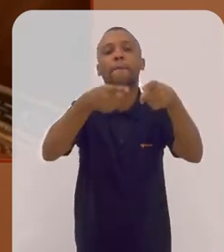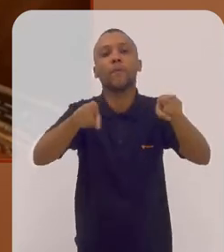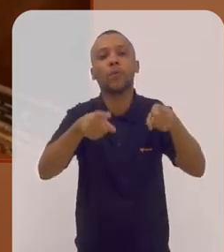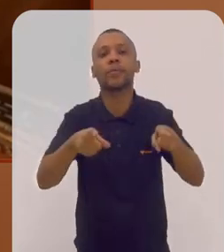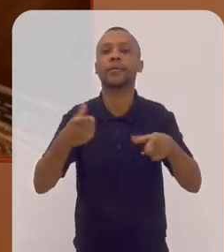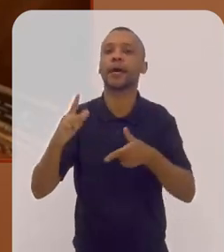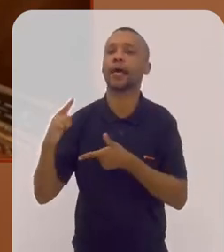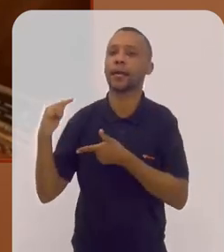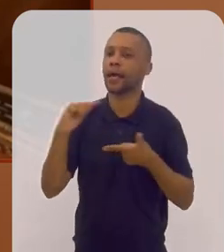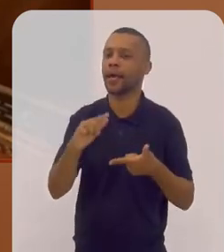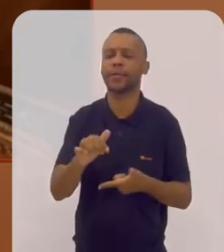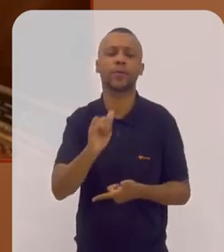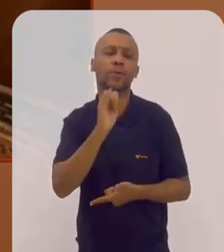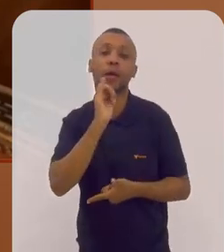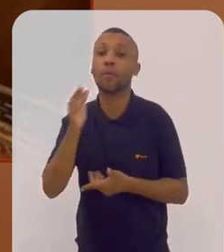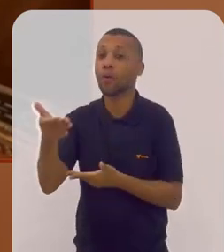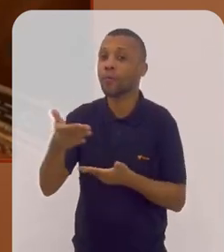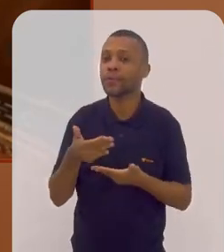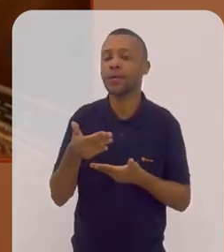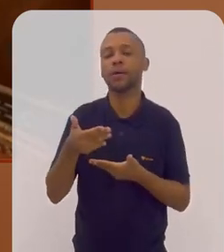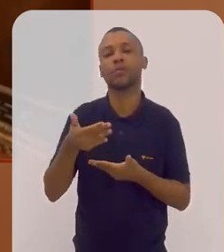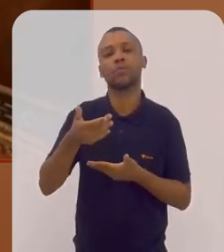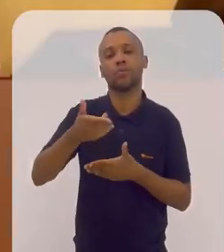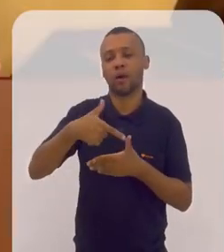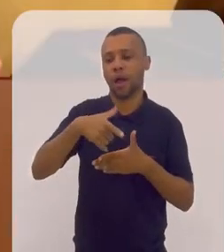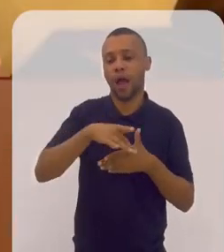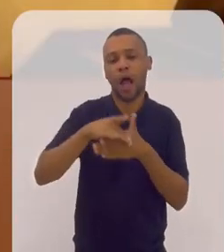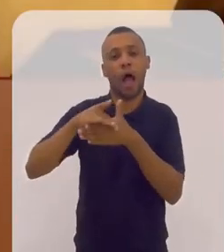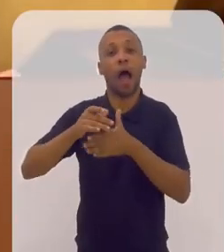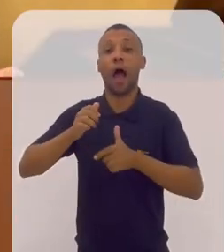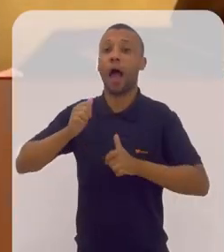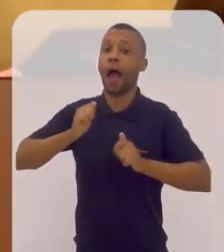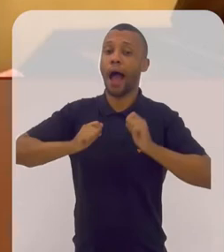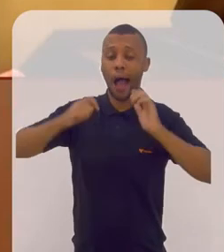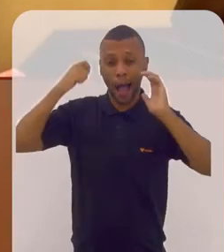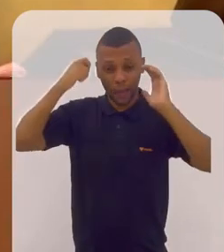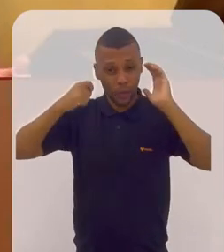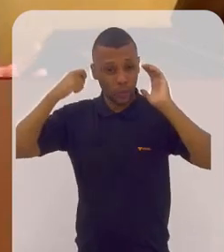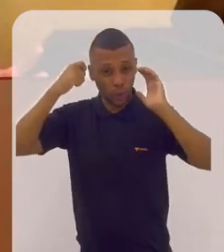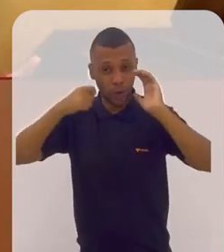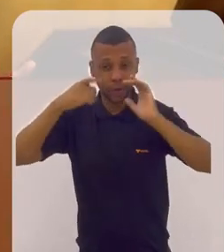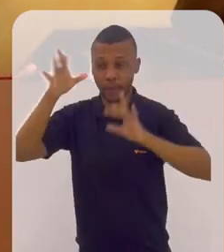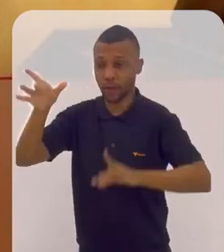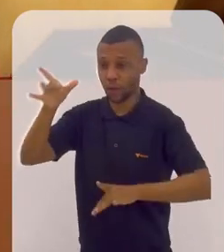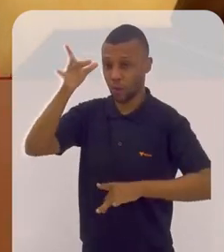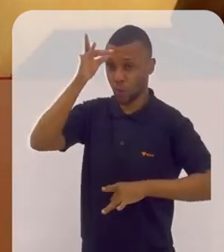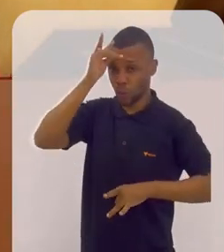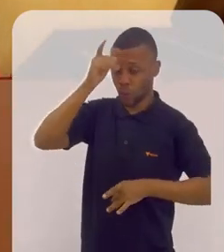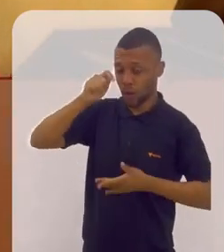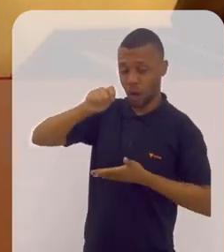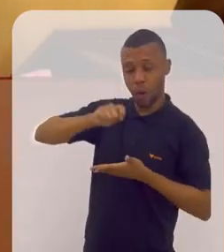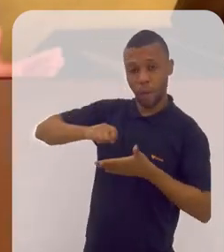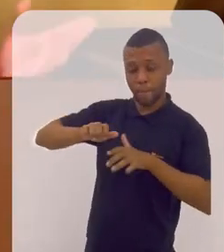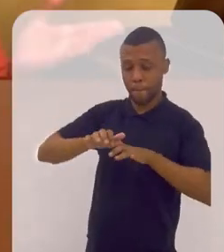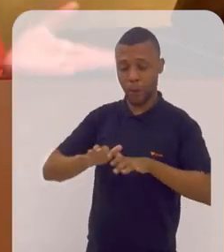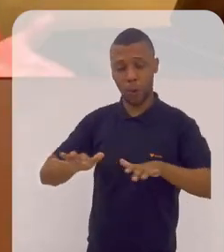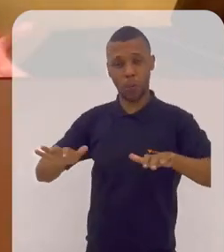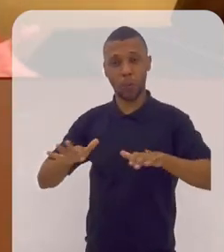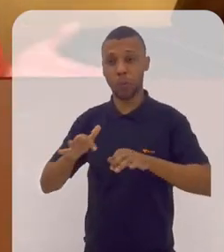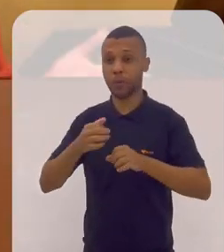De que forma? Convidando grandes atores para encarnar o compositor